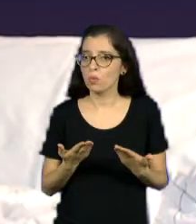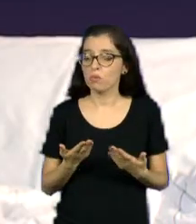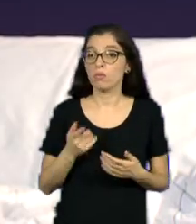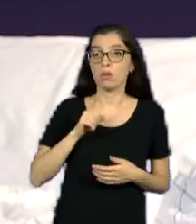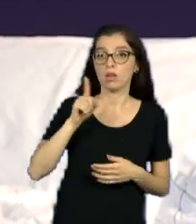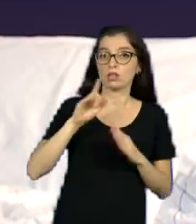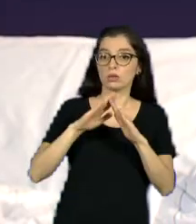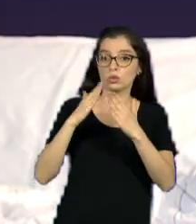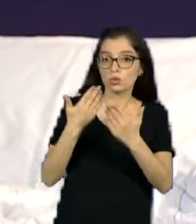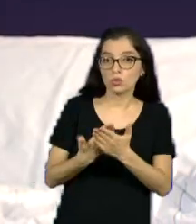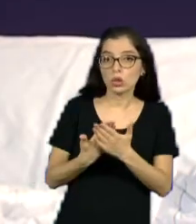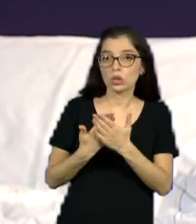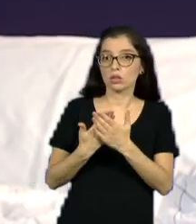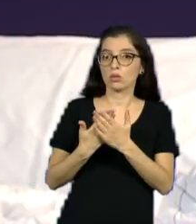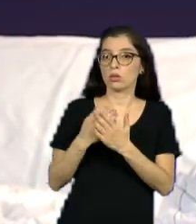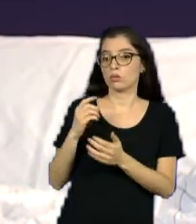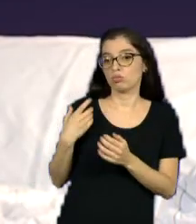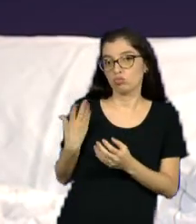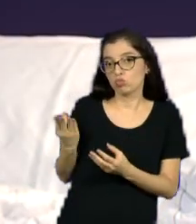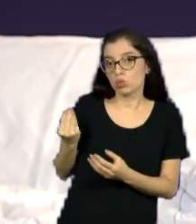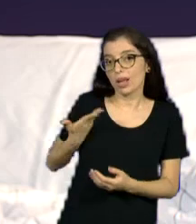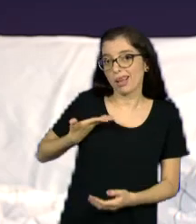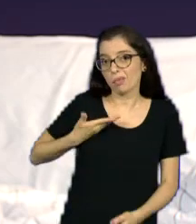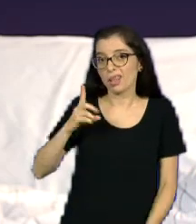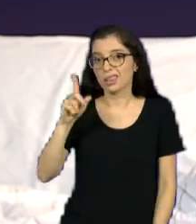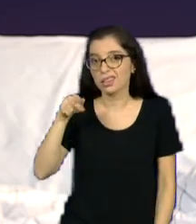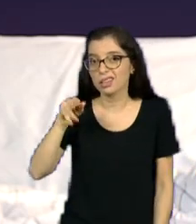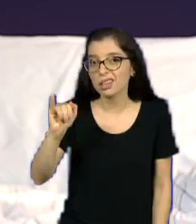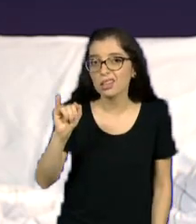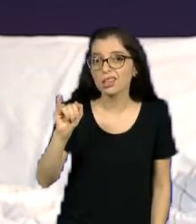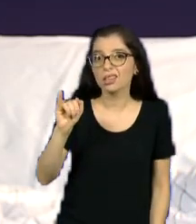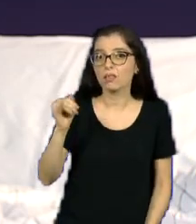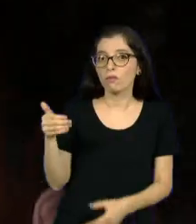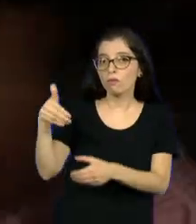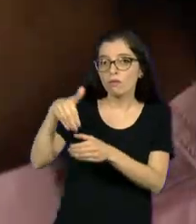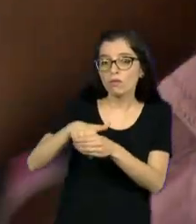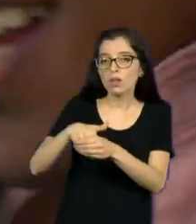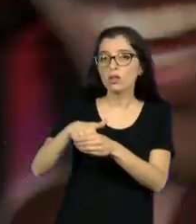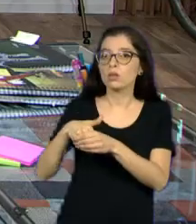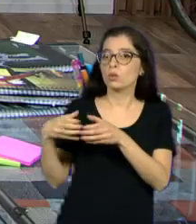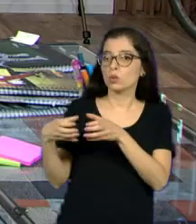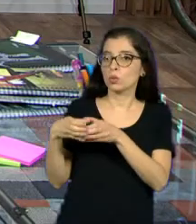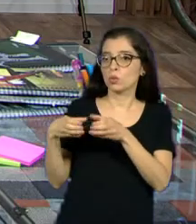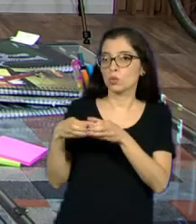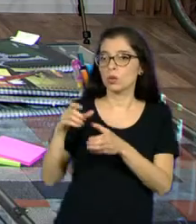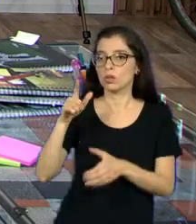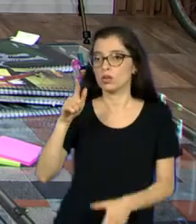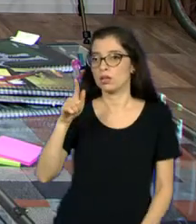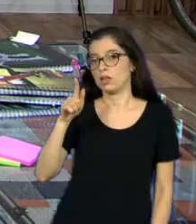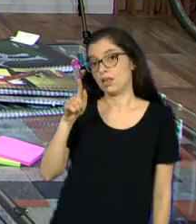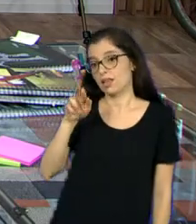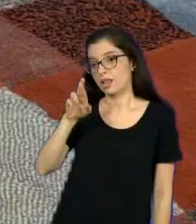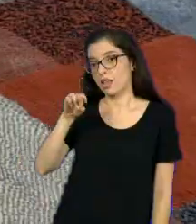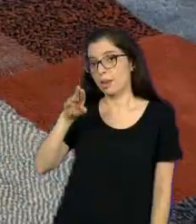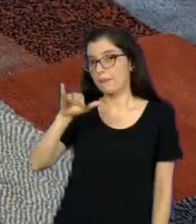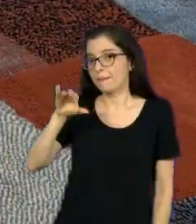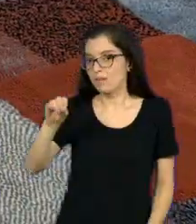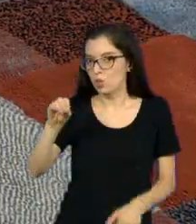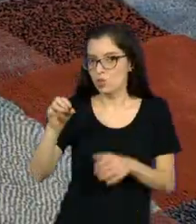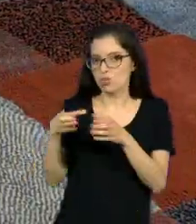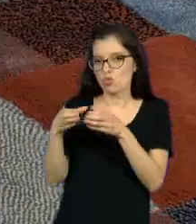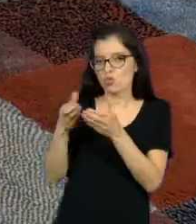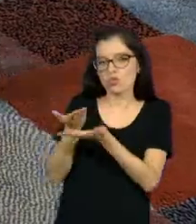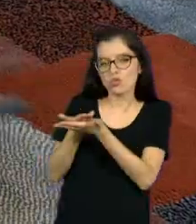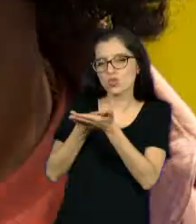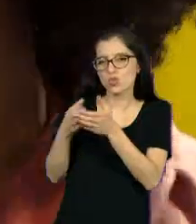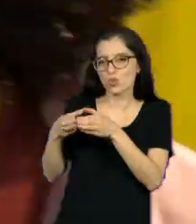Lá na escola, eu e a Dani tamo trabalhando pra cobertura da eleição pro Grêmio. Eu já terminei o perfil do Luke. Ele foi mais